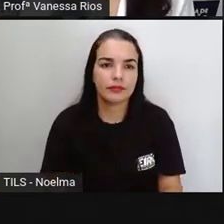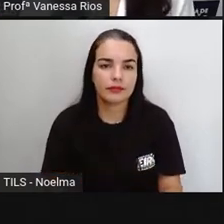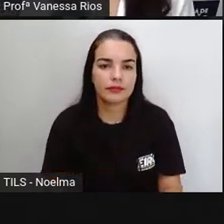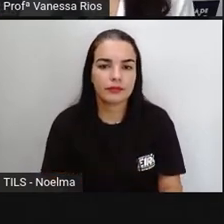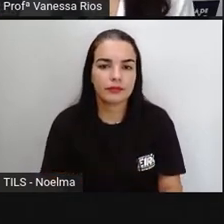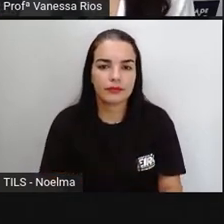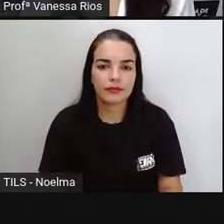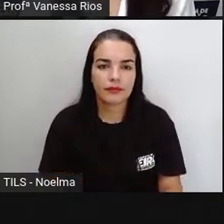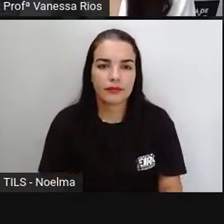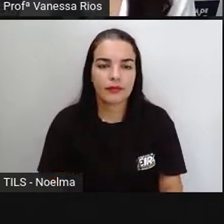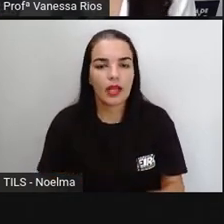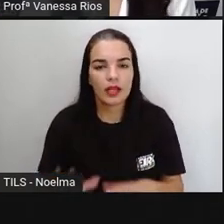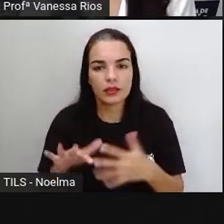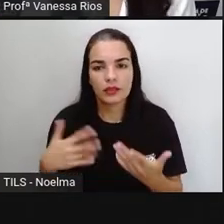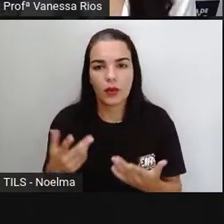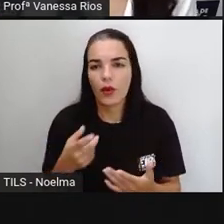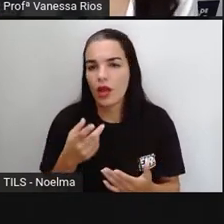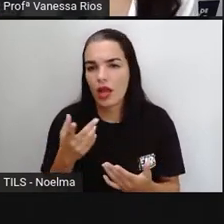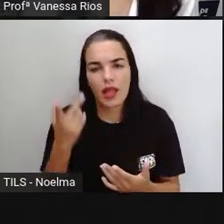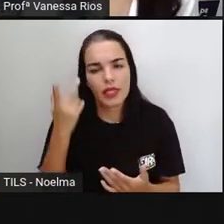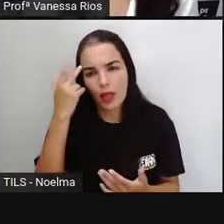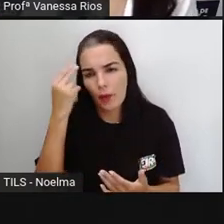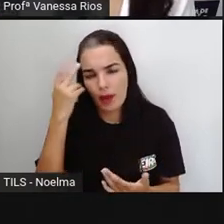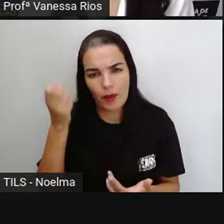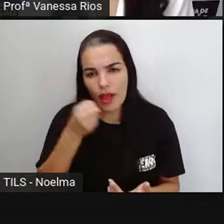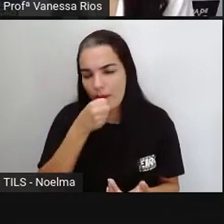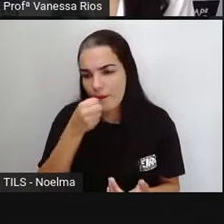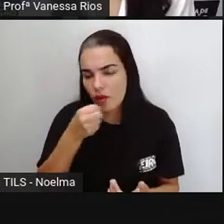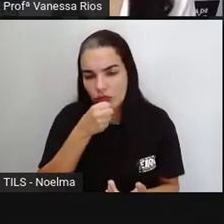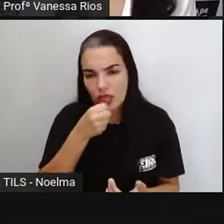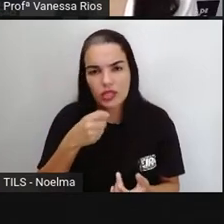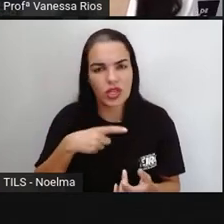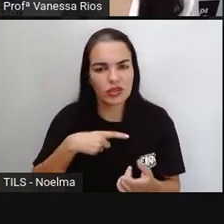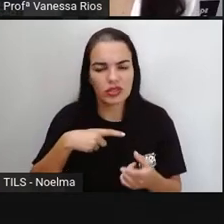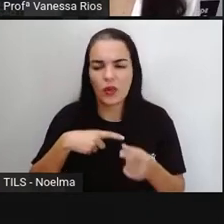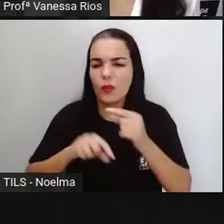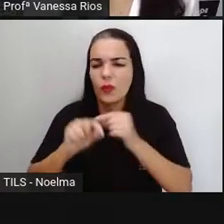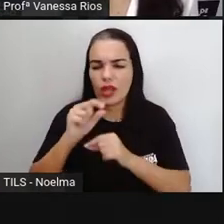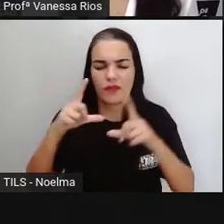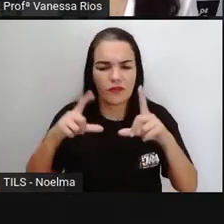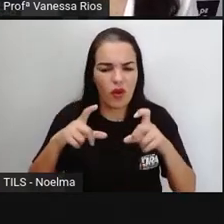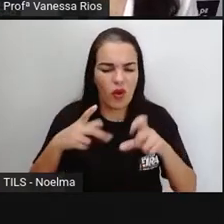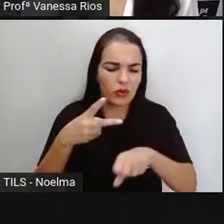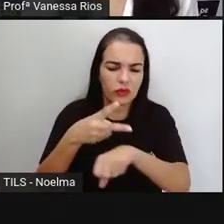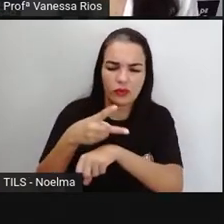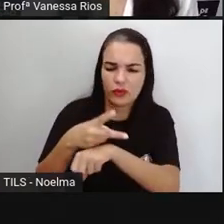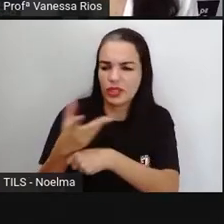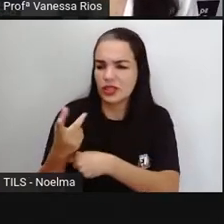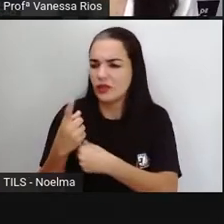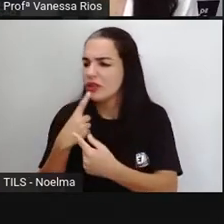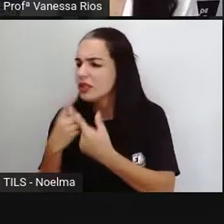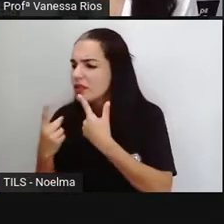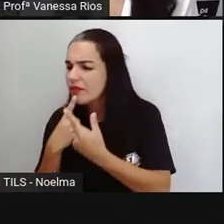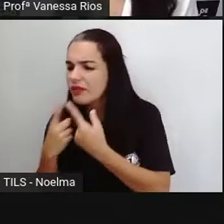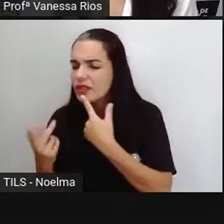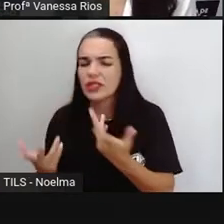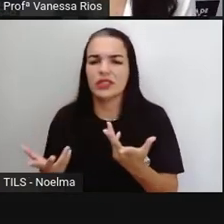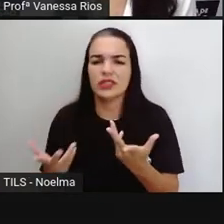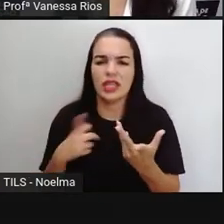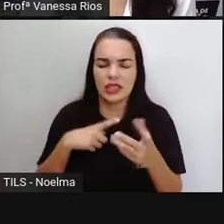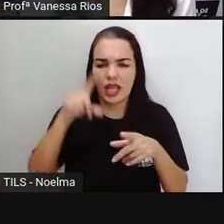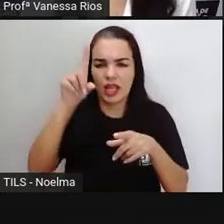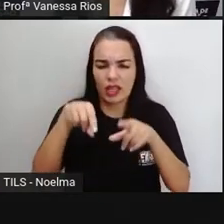é comum nas reportagens aparecer não só a fotografia, mas vídeos, entrevistas, obtenção de